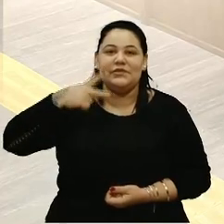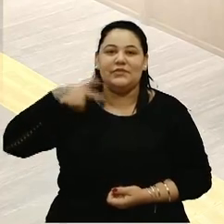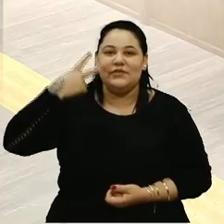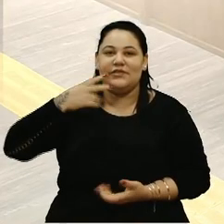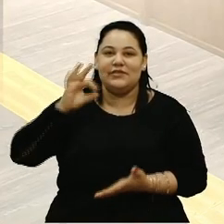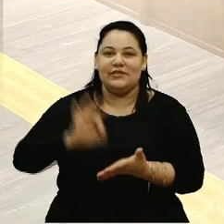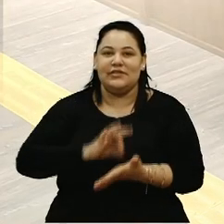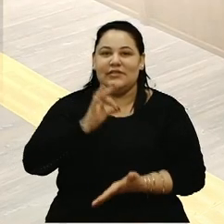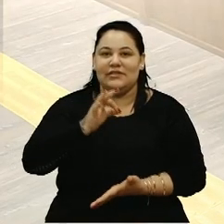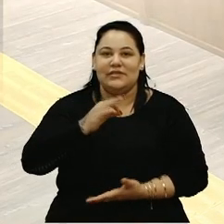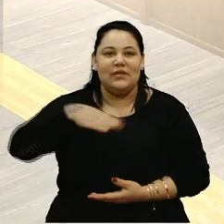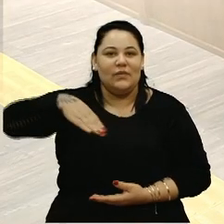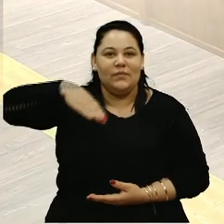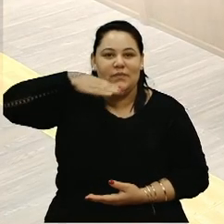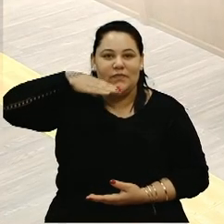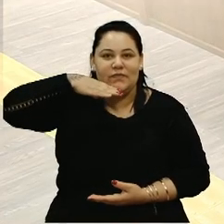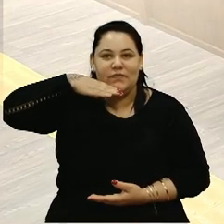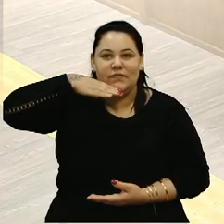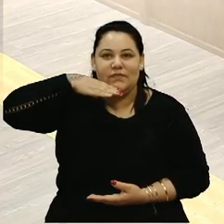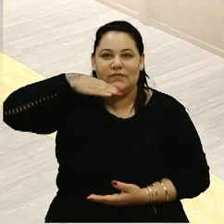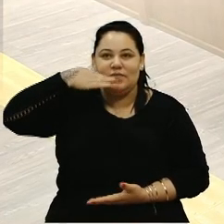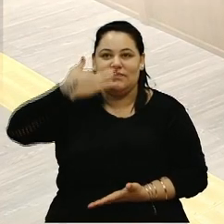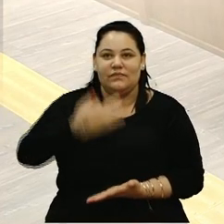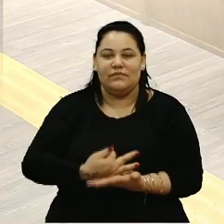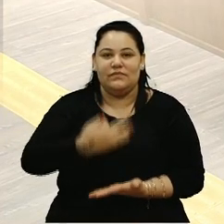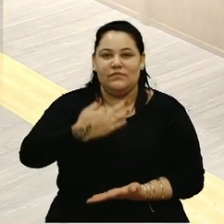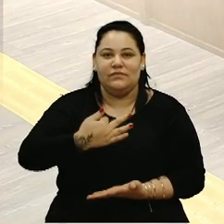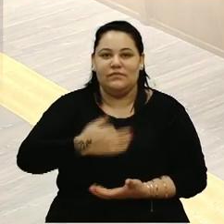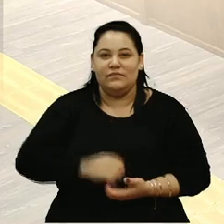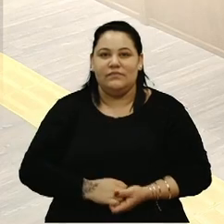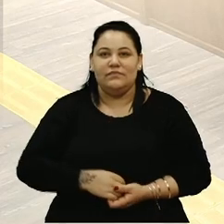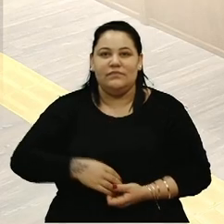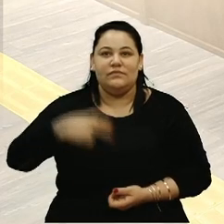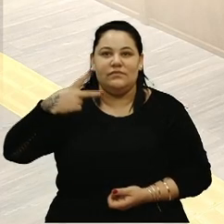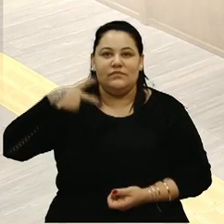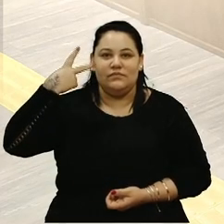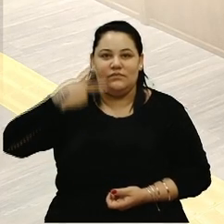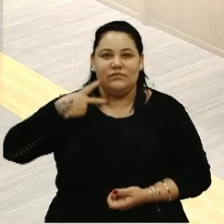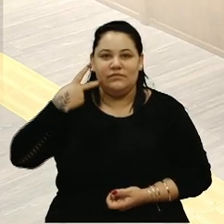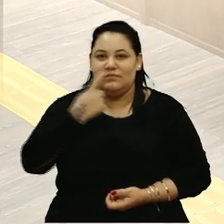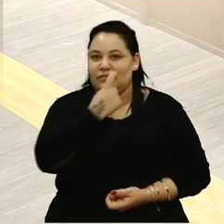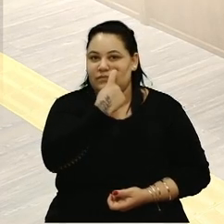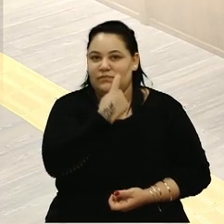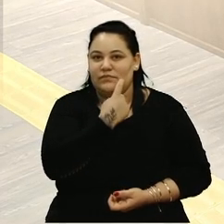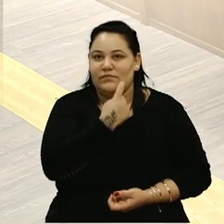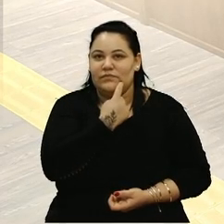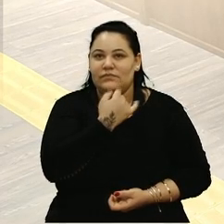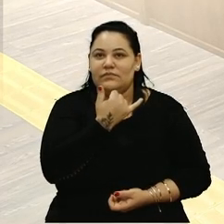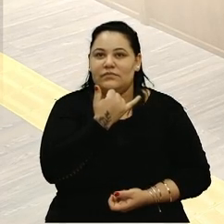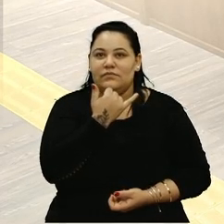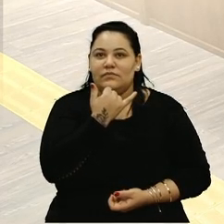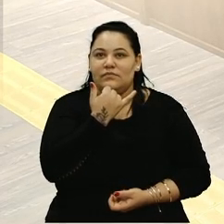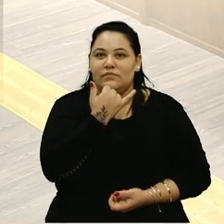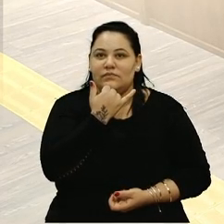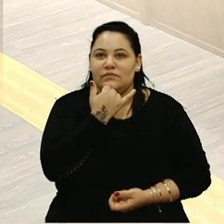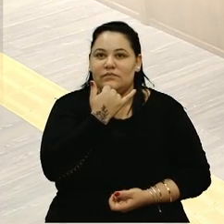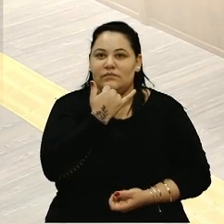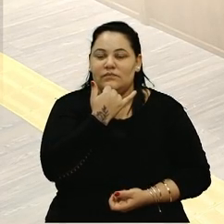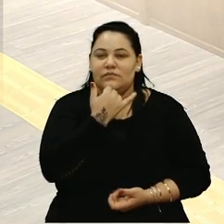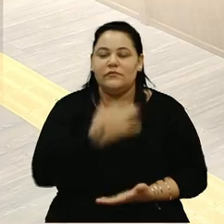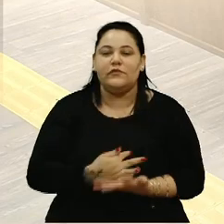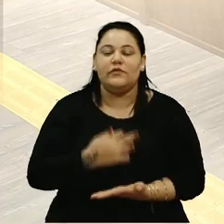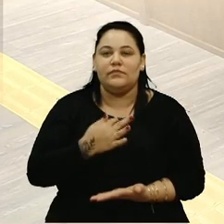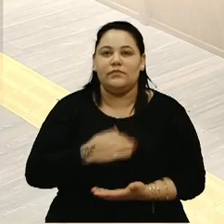Escrito o vereador Bortola, ausente, vereador Wagner Petrine, perdão, Wagner Petrine,